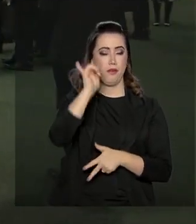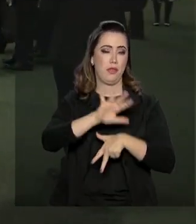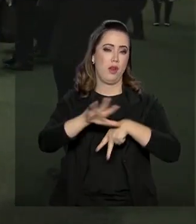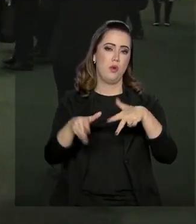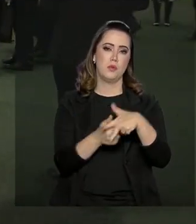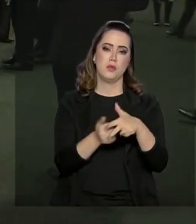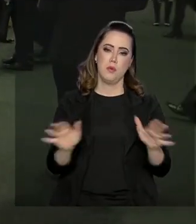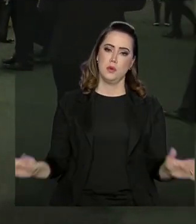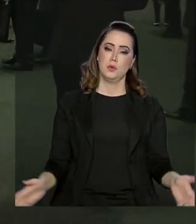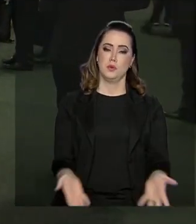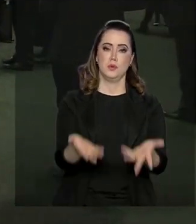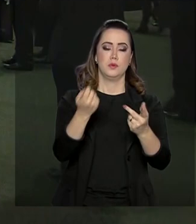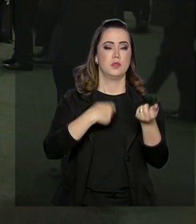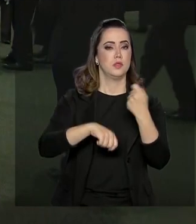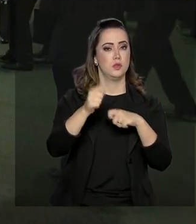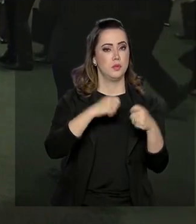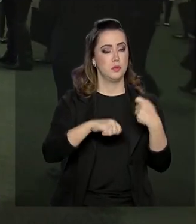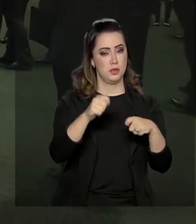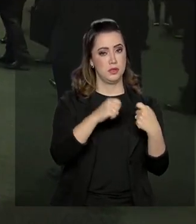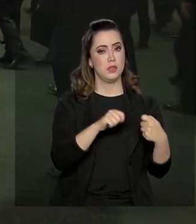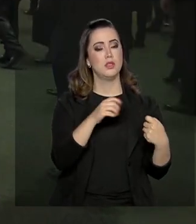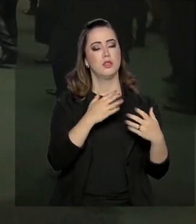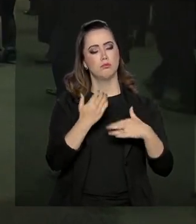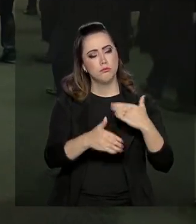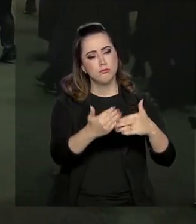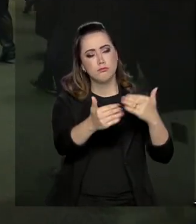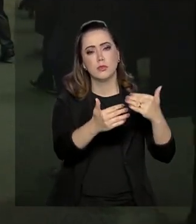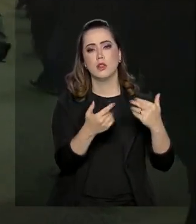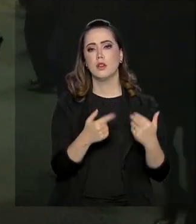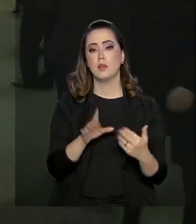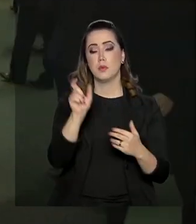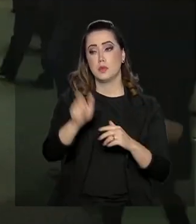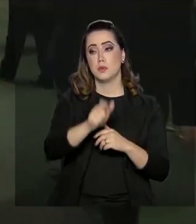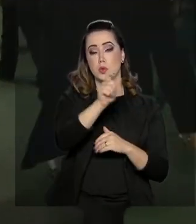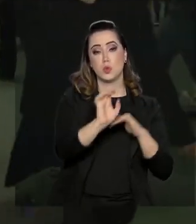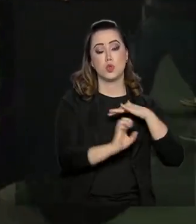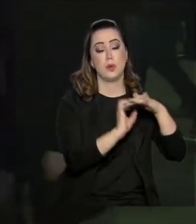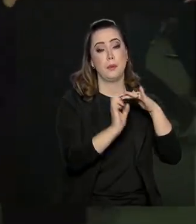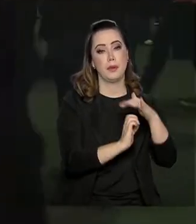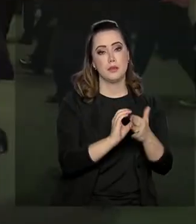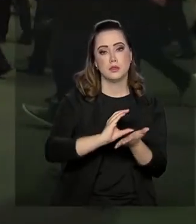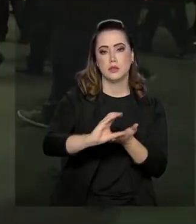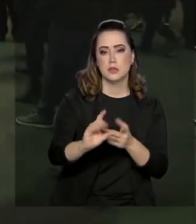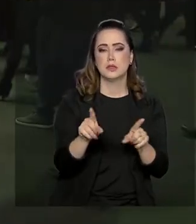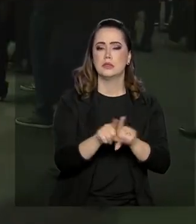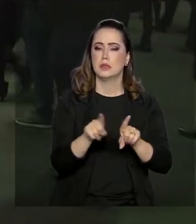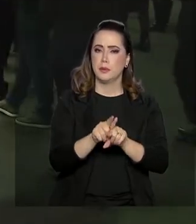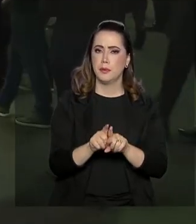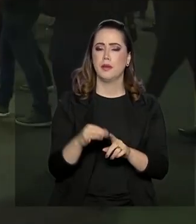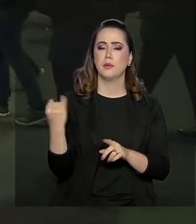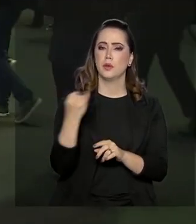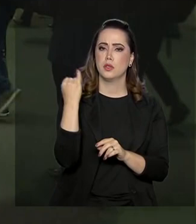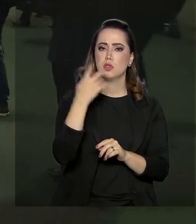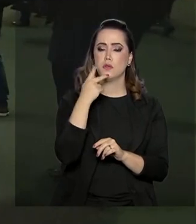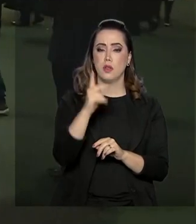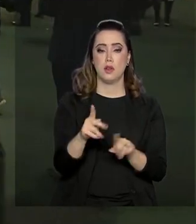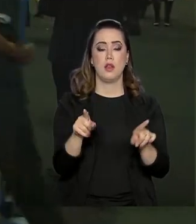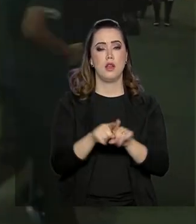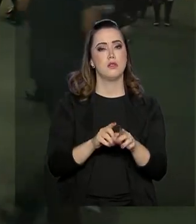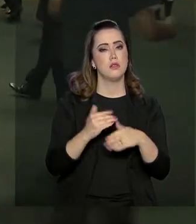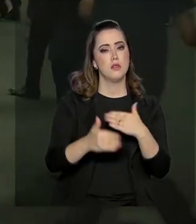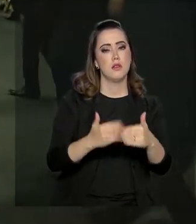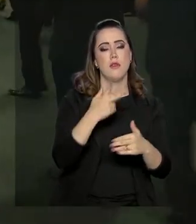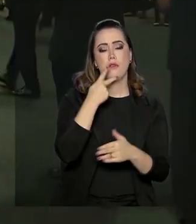crescimento econômico para uma plateia de investidores. Moro também tem destacado, ao longo de suas